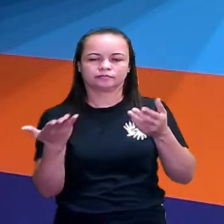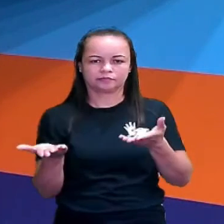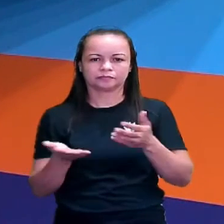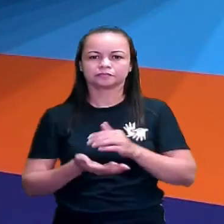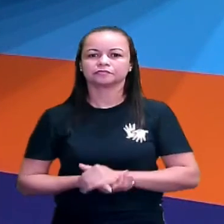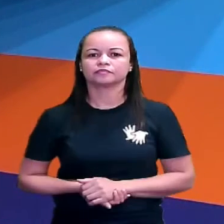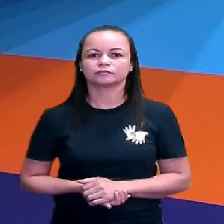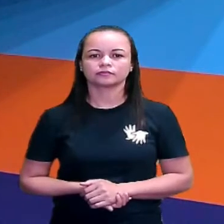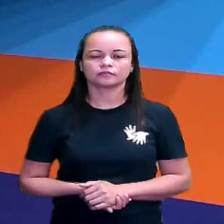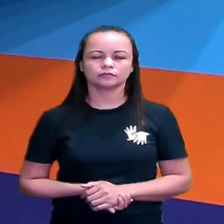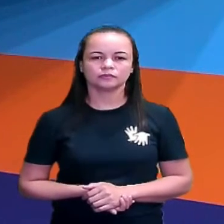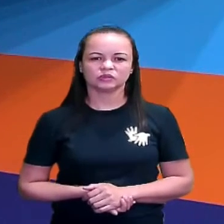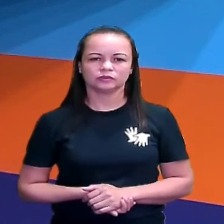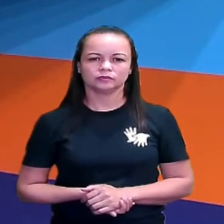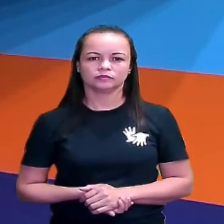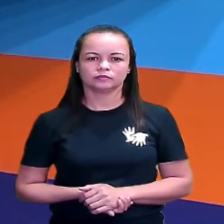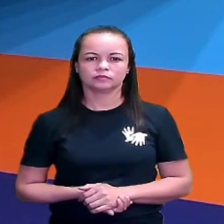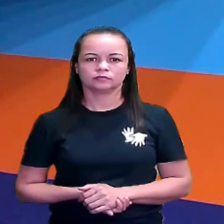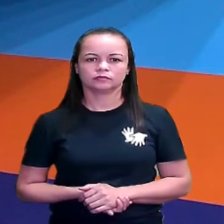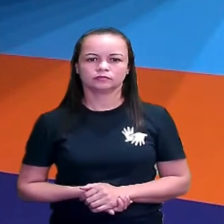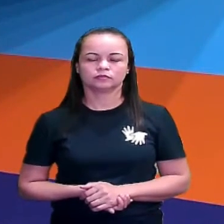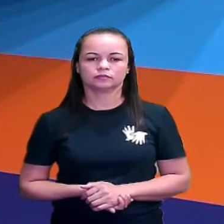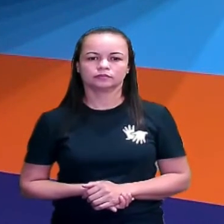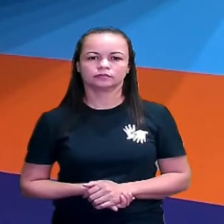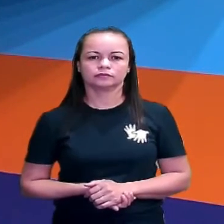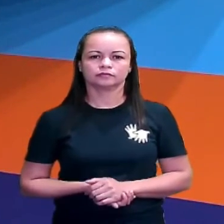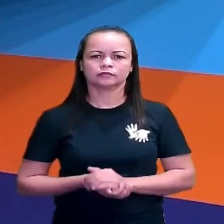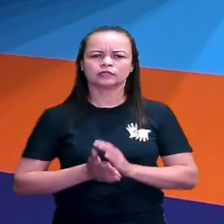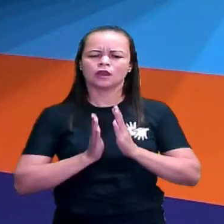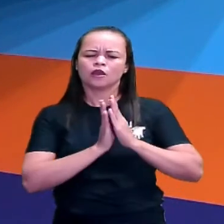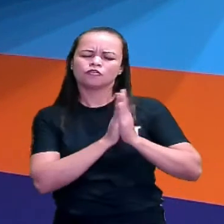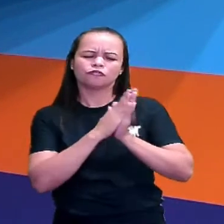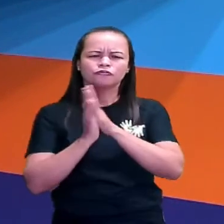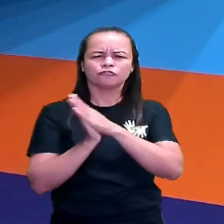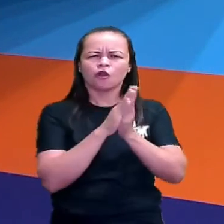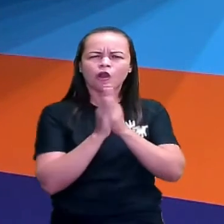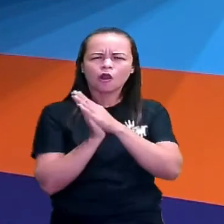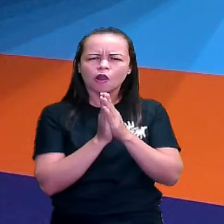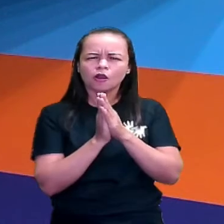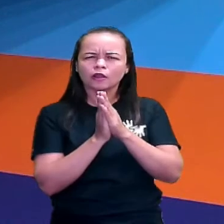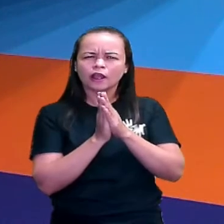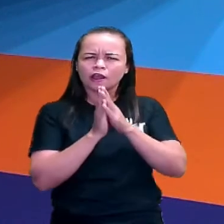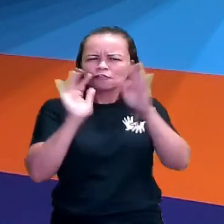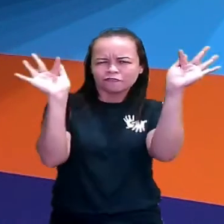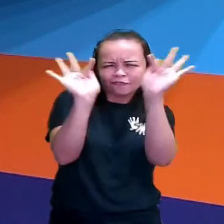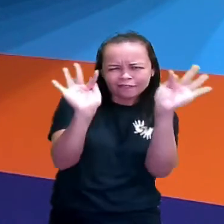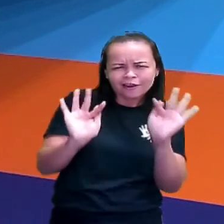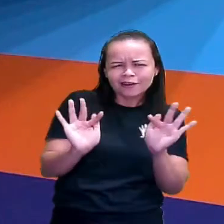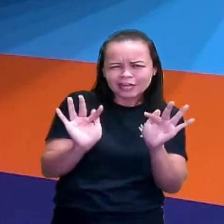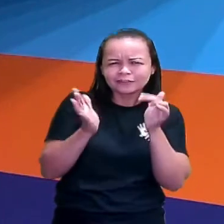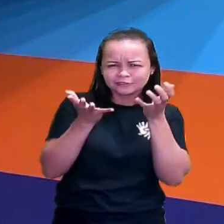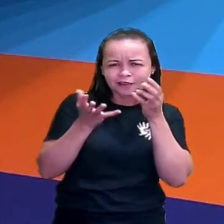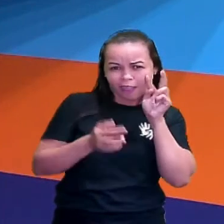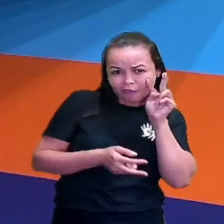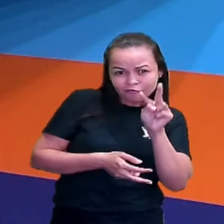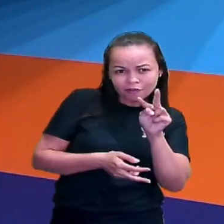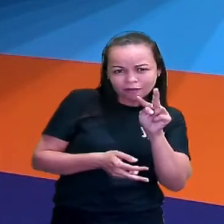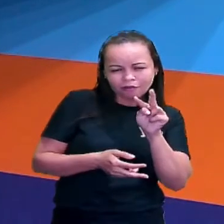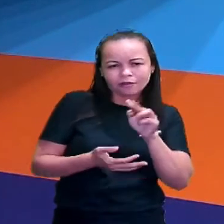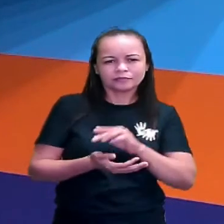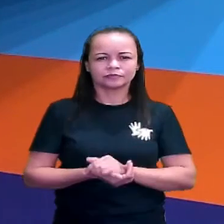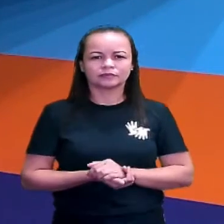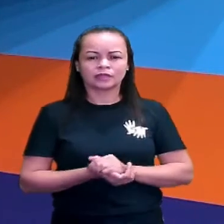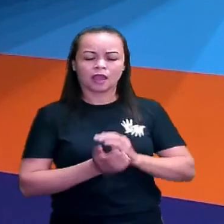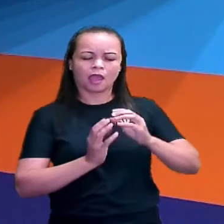Quer ver a foca ficar feliz? É pôr uma